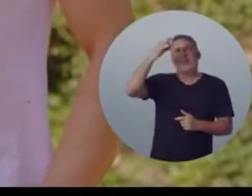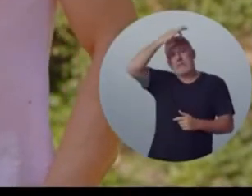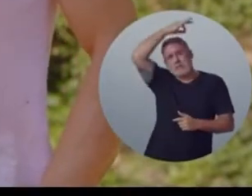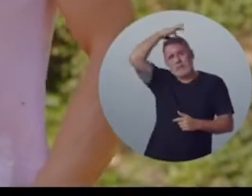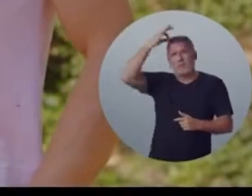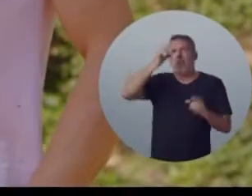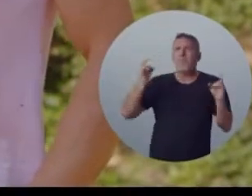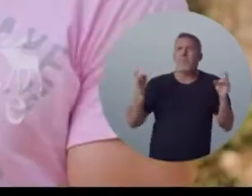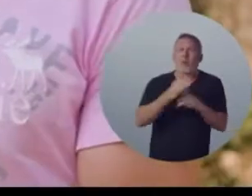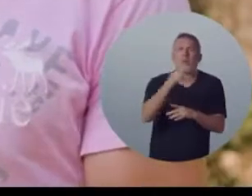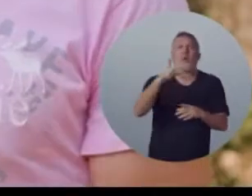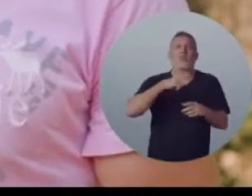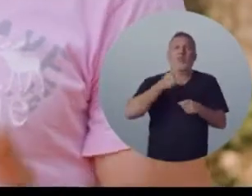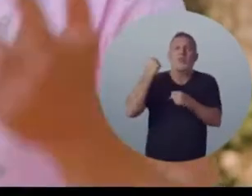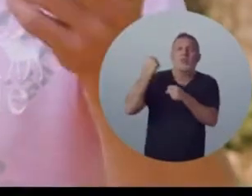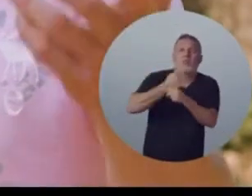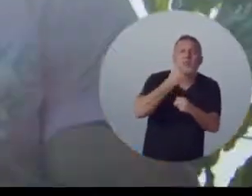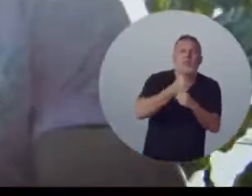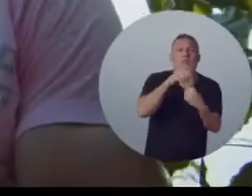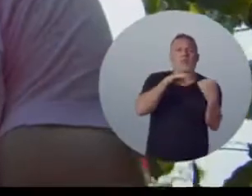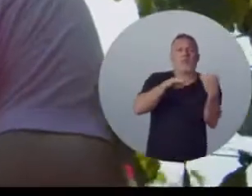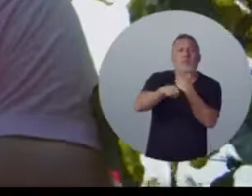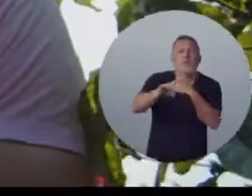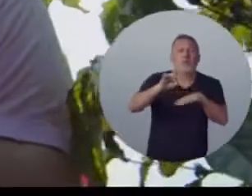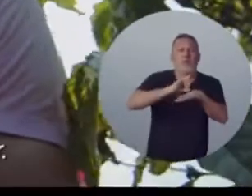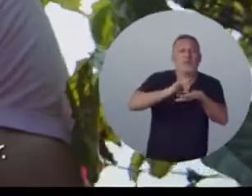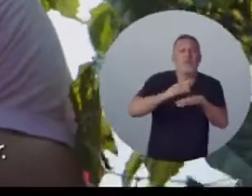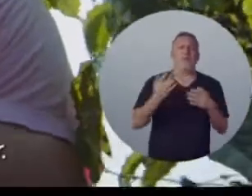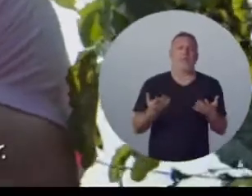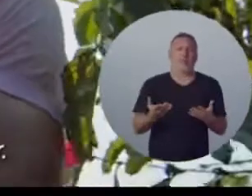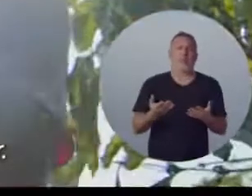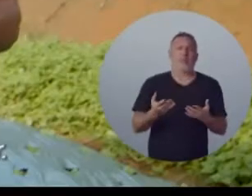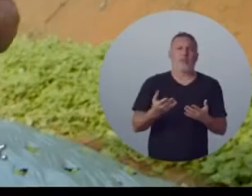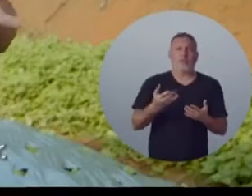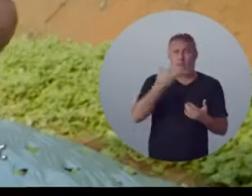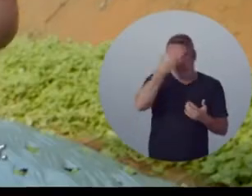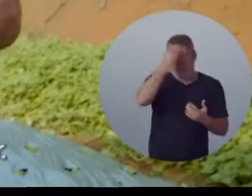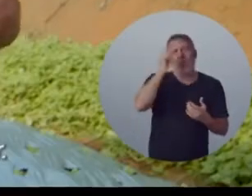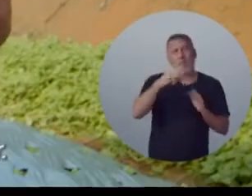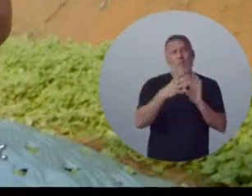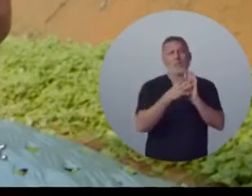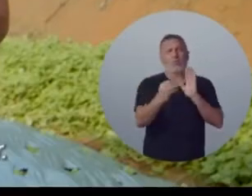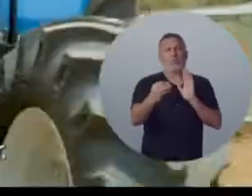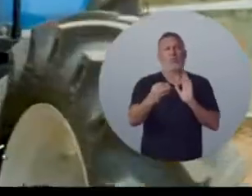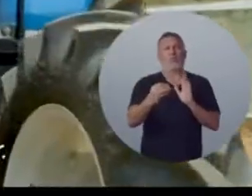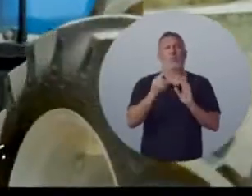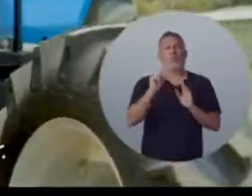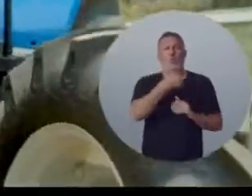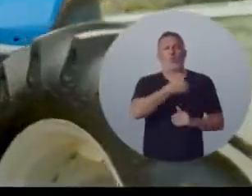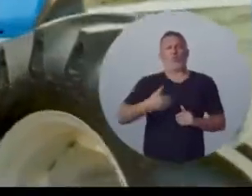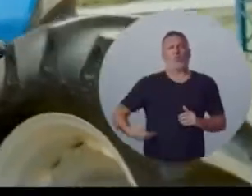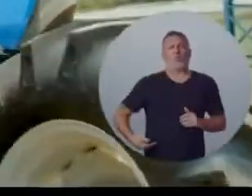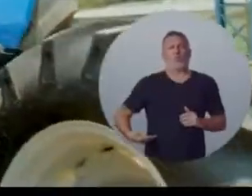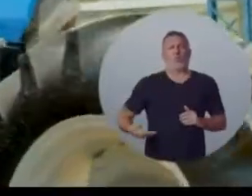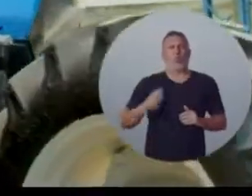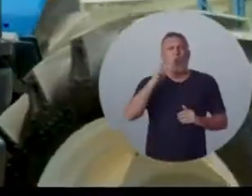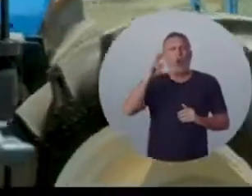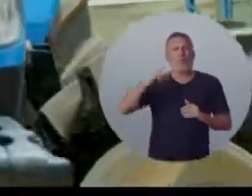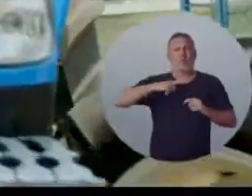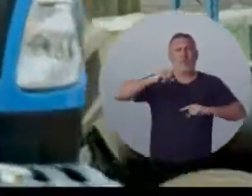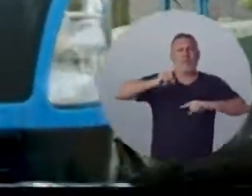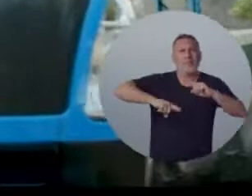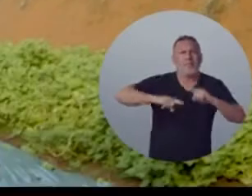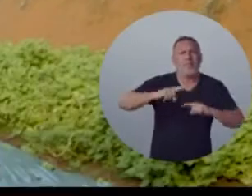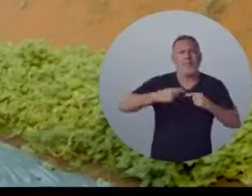Pode ver o Estado todo ele fez. Ele trouxe as fotos para o café. O Casa Grande, eu vejo ele como um exemplo de governador. Hoje em dia, com